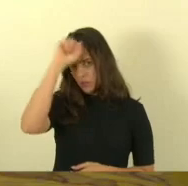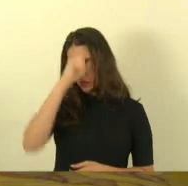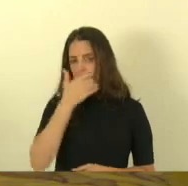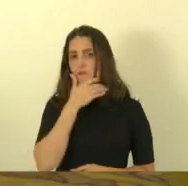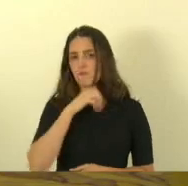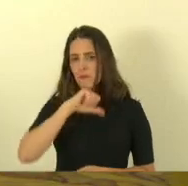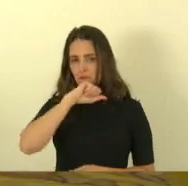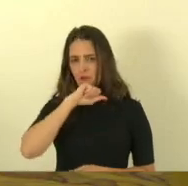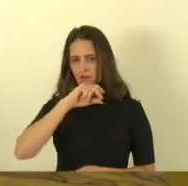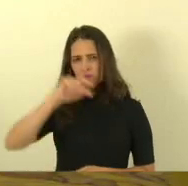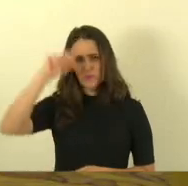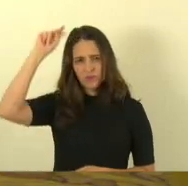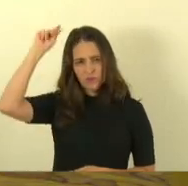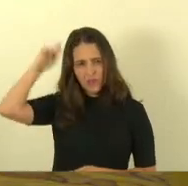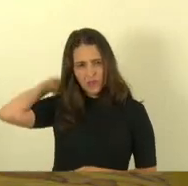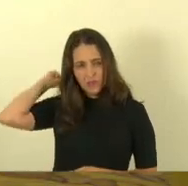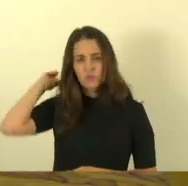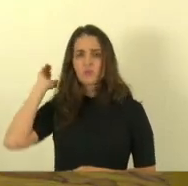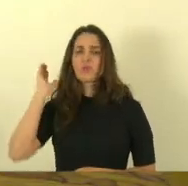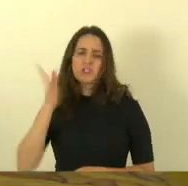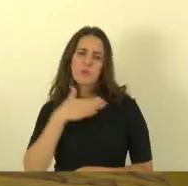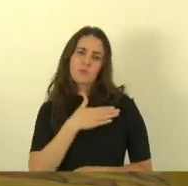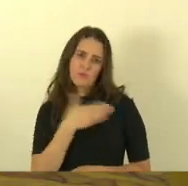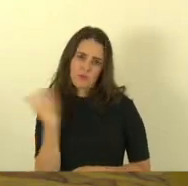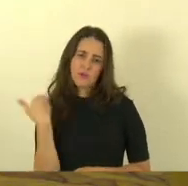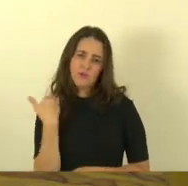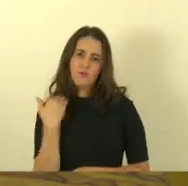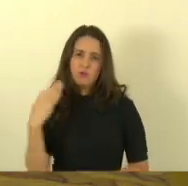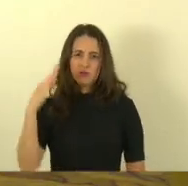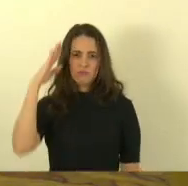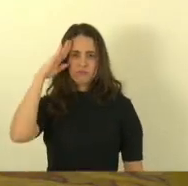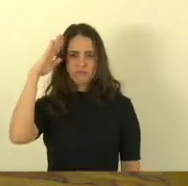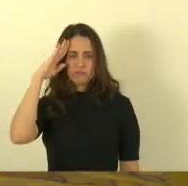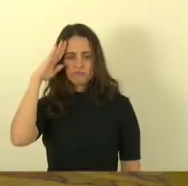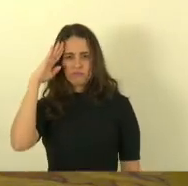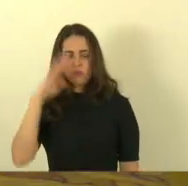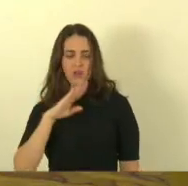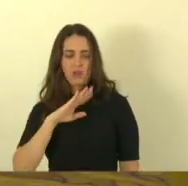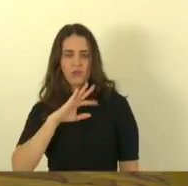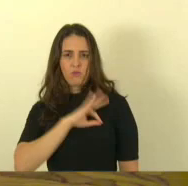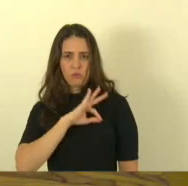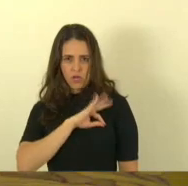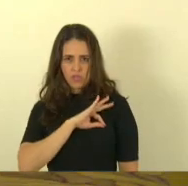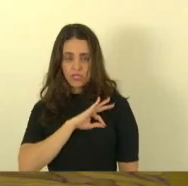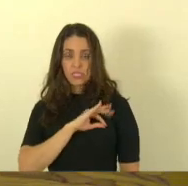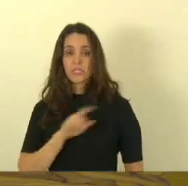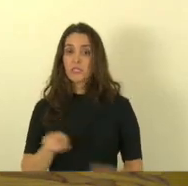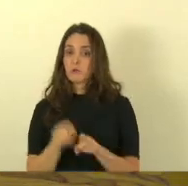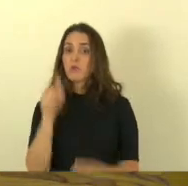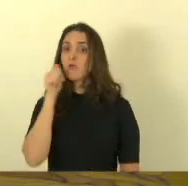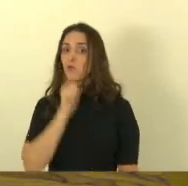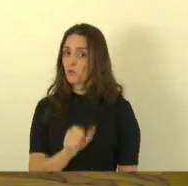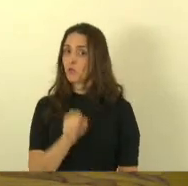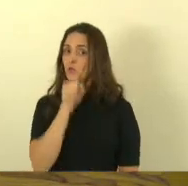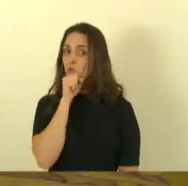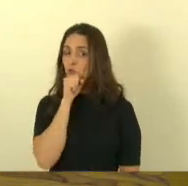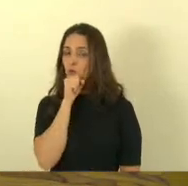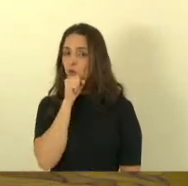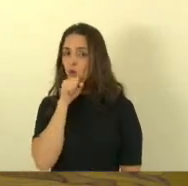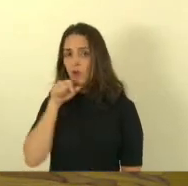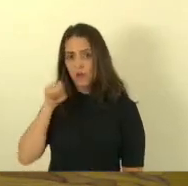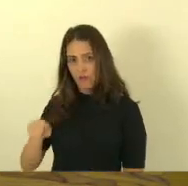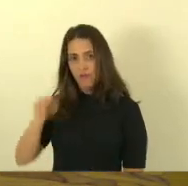que era policial militar, sargento da Polícia Militar, e com a minha finada avó, que morou, que nasceu,